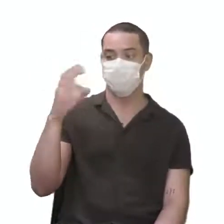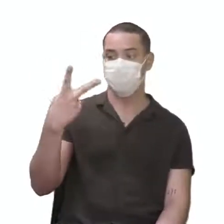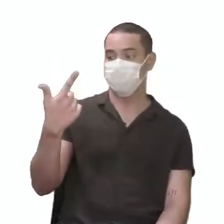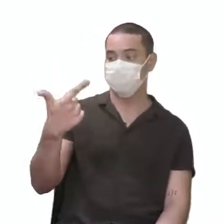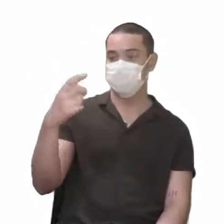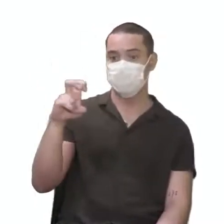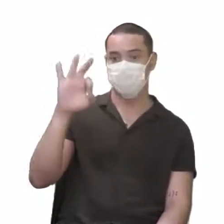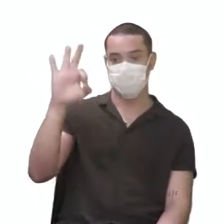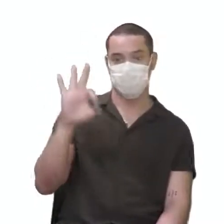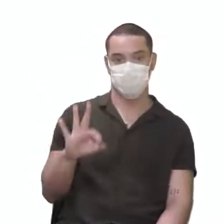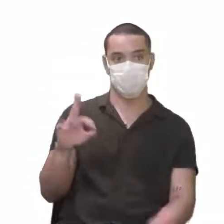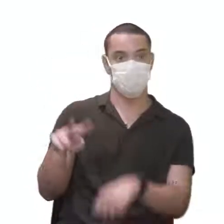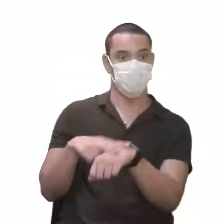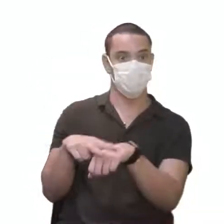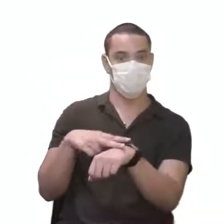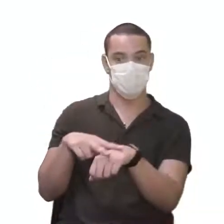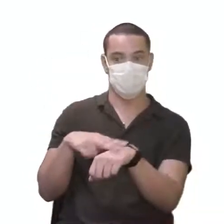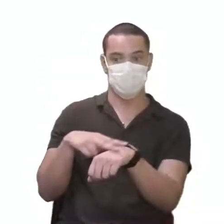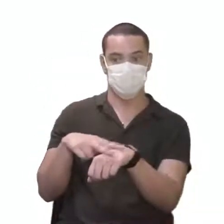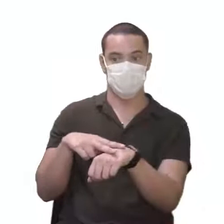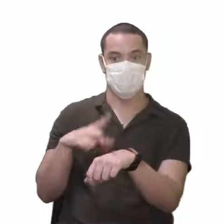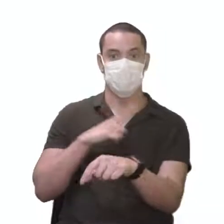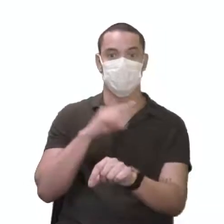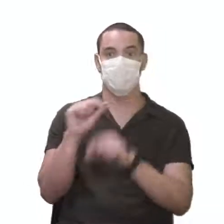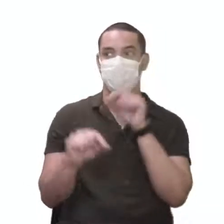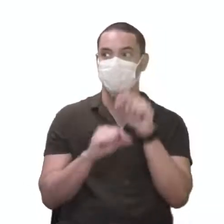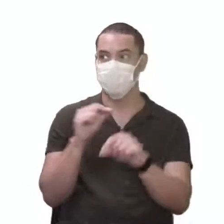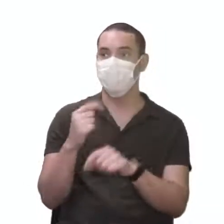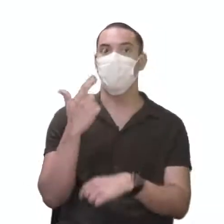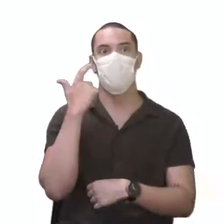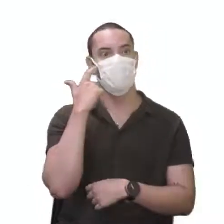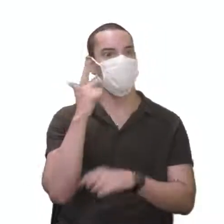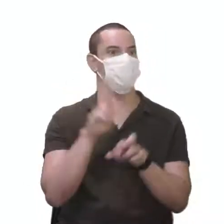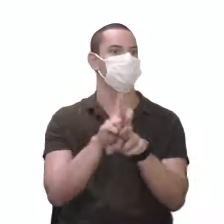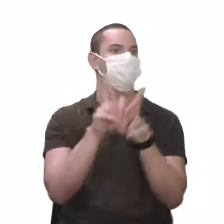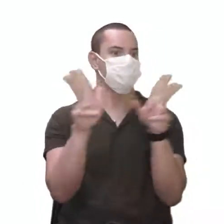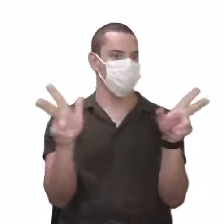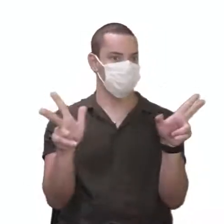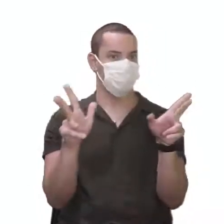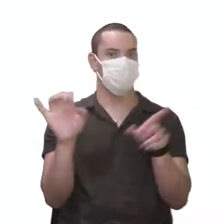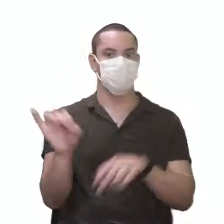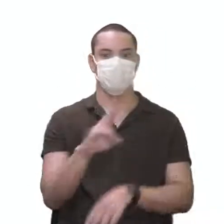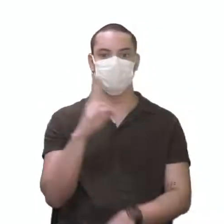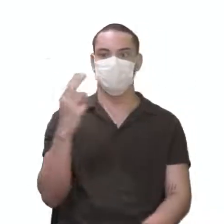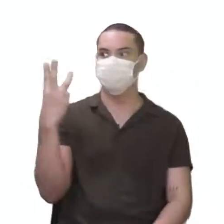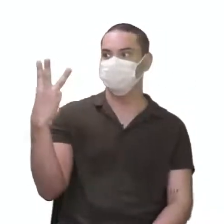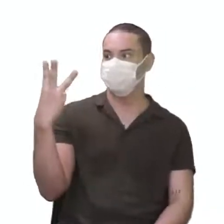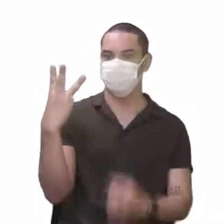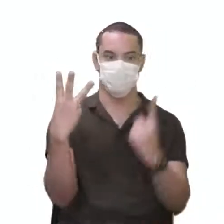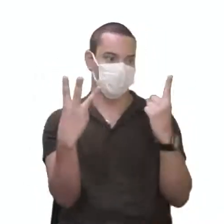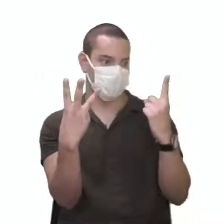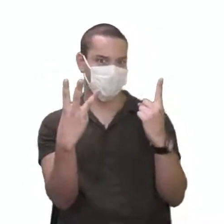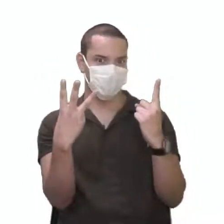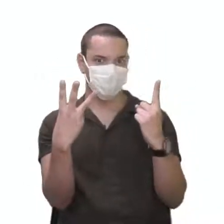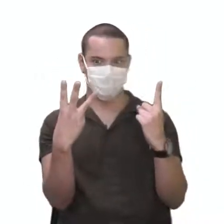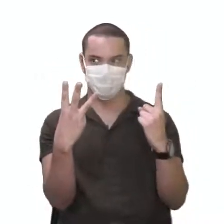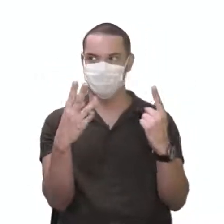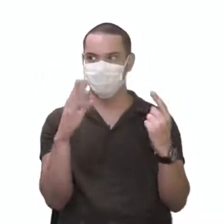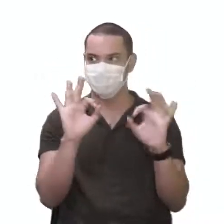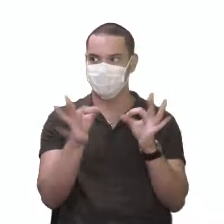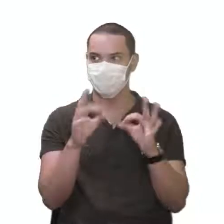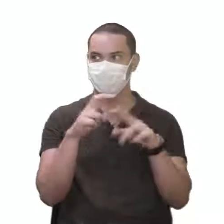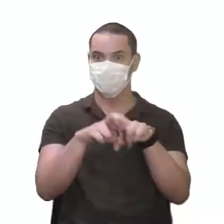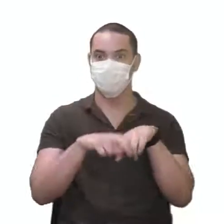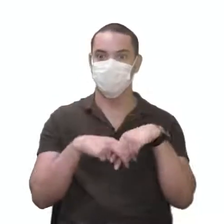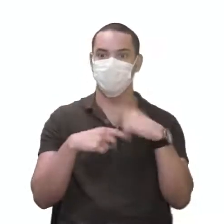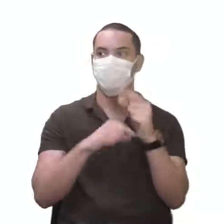% verde, obtendo aí essa frequência diferenciada, ou 3 para 1, tá bom? Então, essa